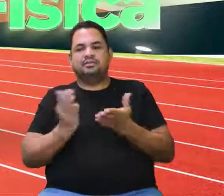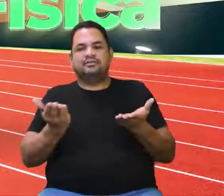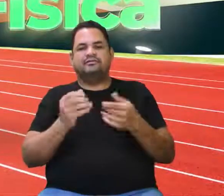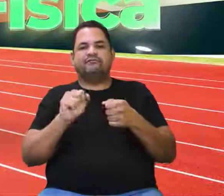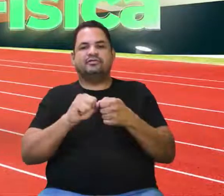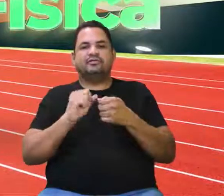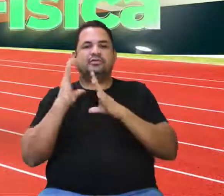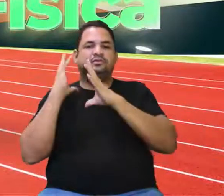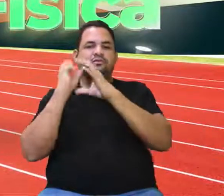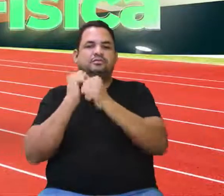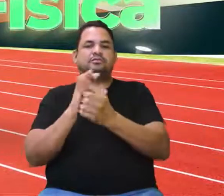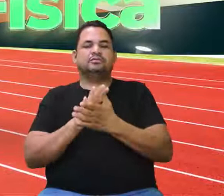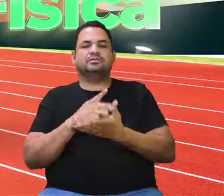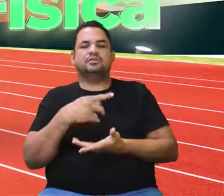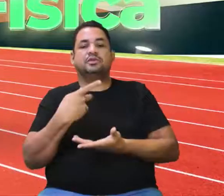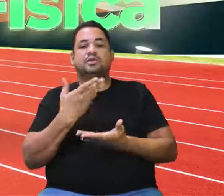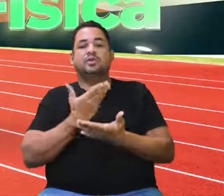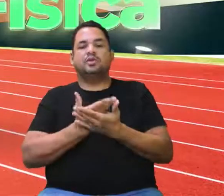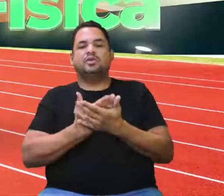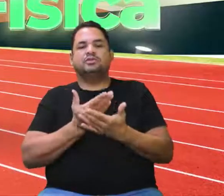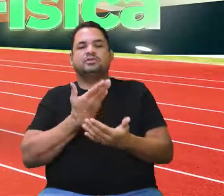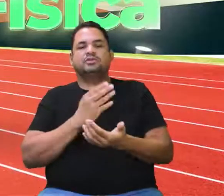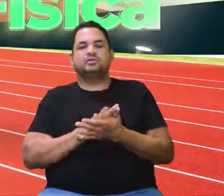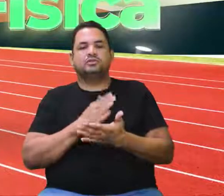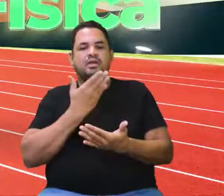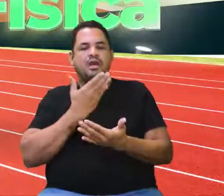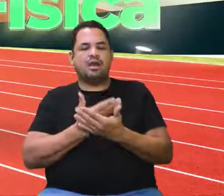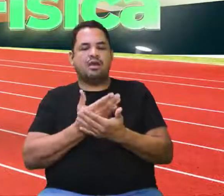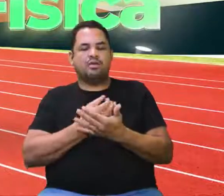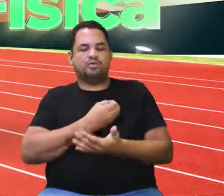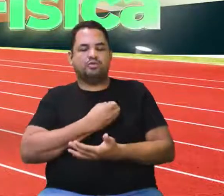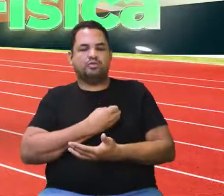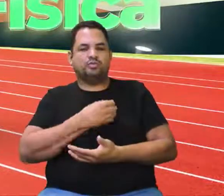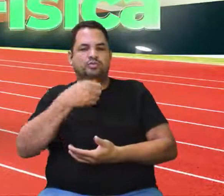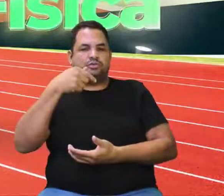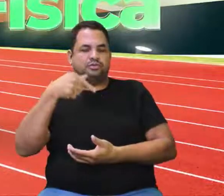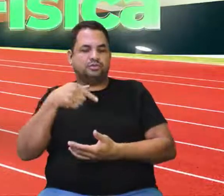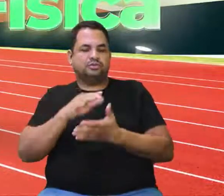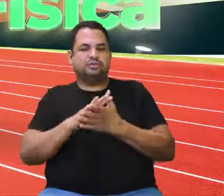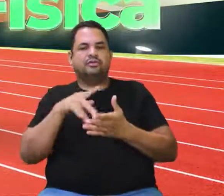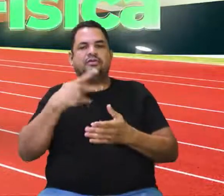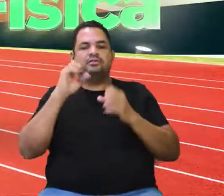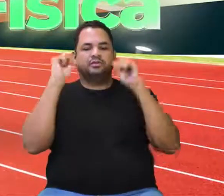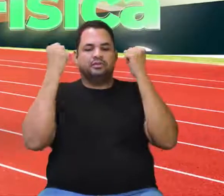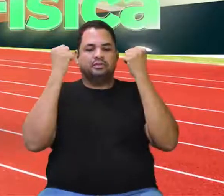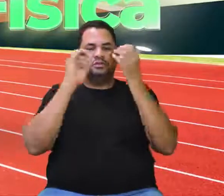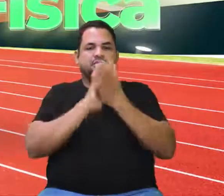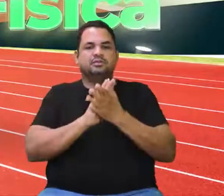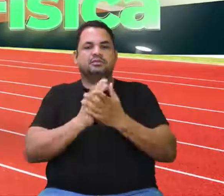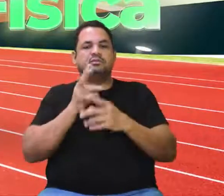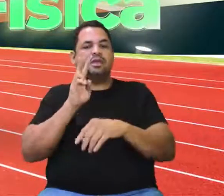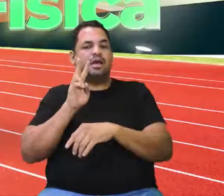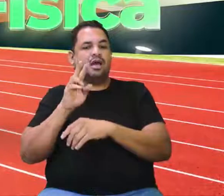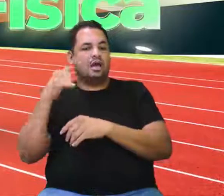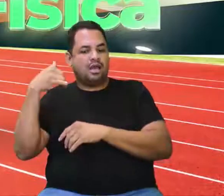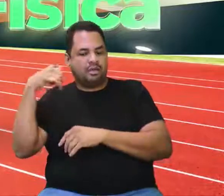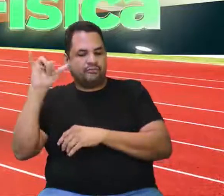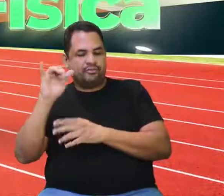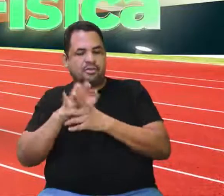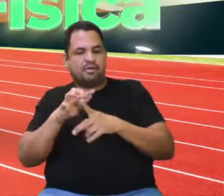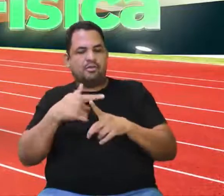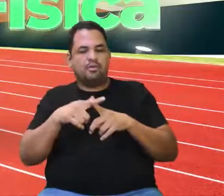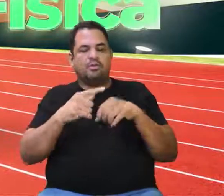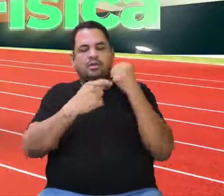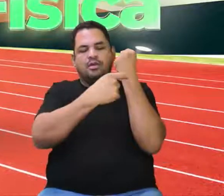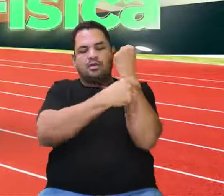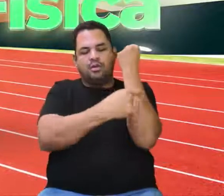fazer a nossa revisão, ver o que nós vimos na aula 7 que falou aí sobre exercício físico na prevenção dos problemas da